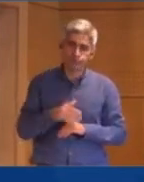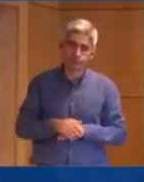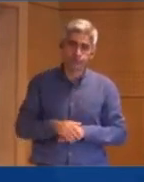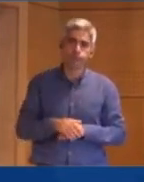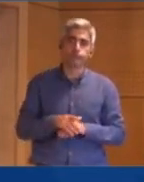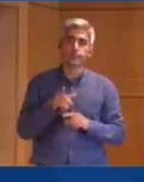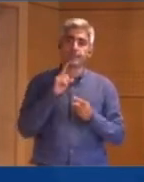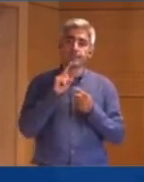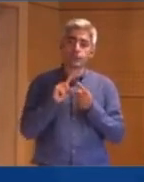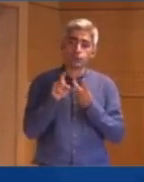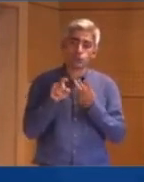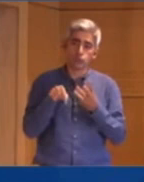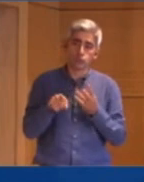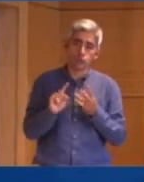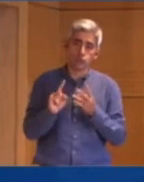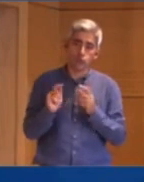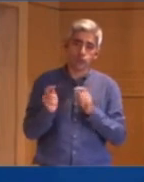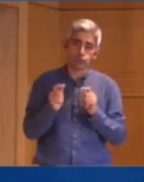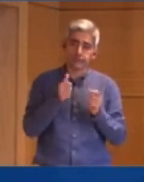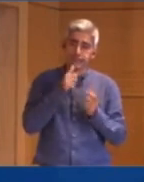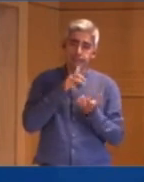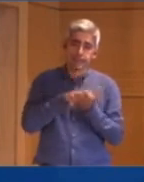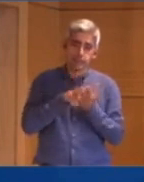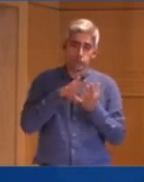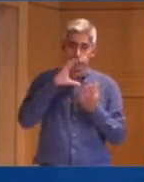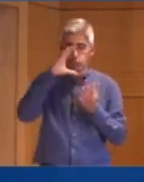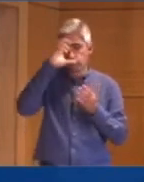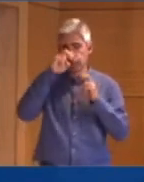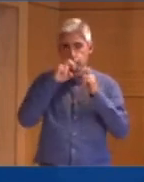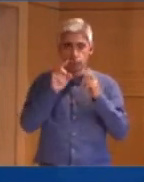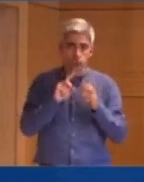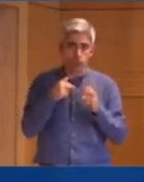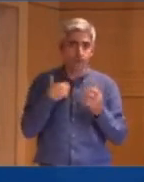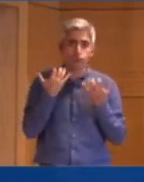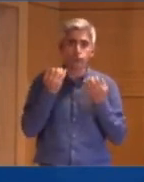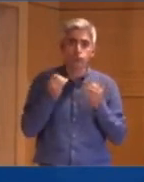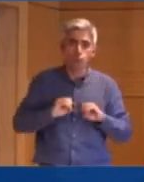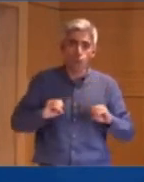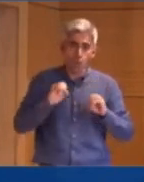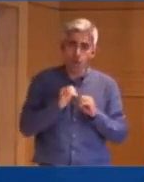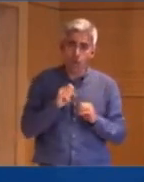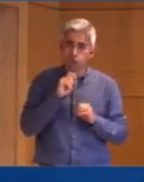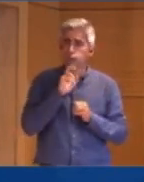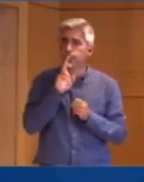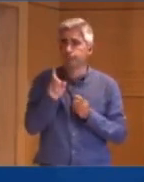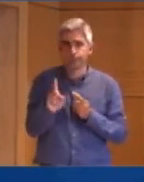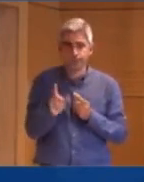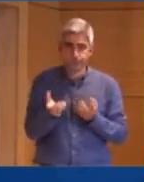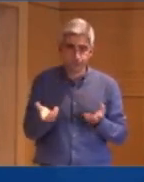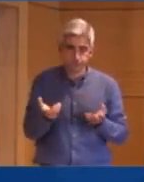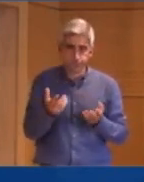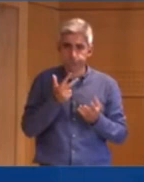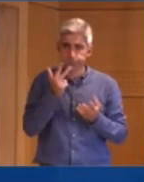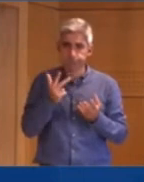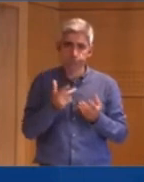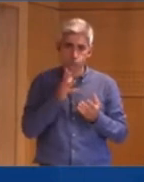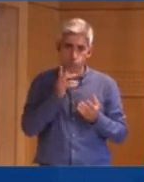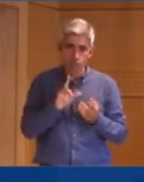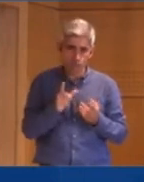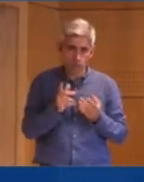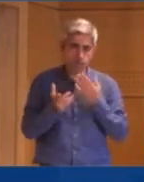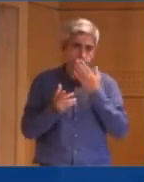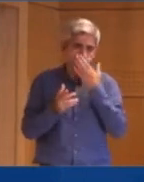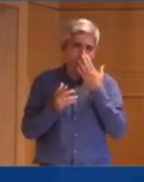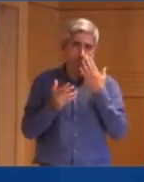Ora, quanto a essas questões, elas não foram objeto de liberações do Conselho de Ministros e não dispomos da informação para lhes poder responder completamente e,